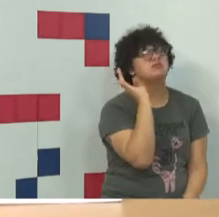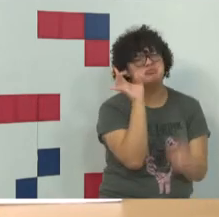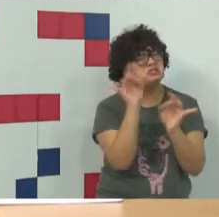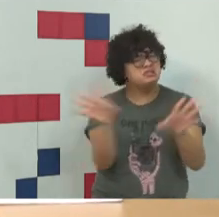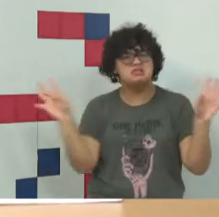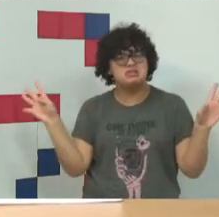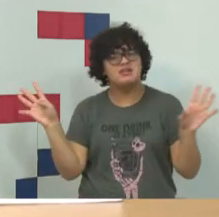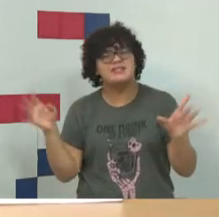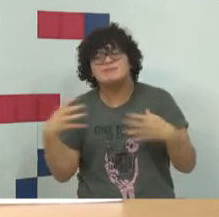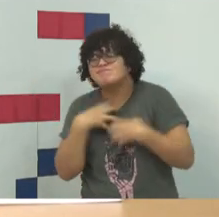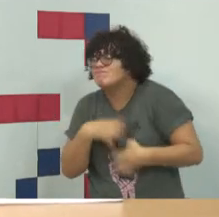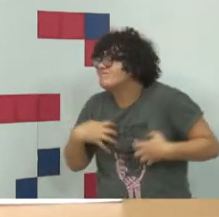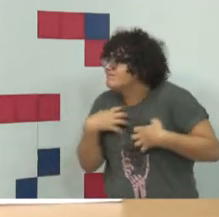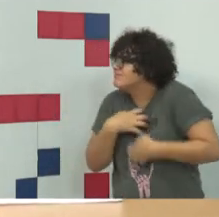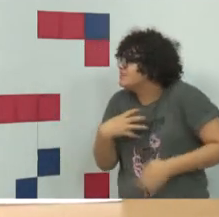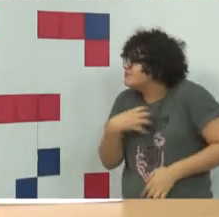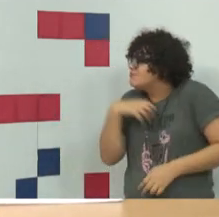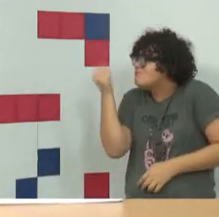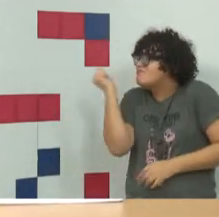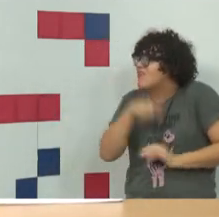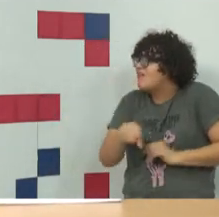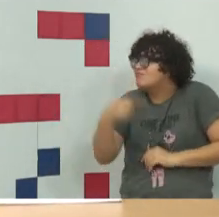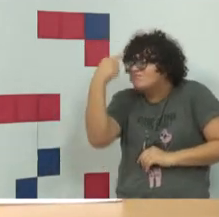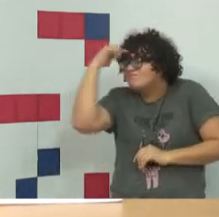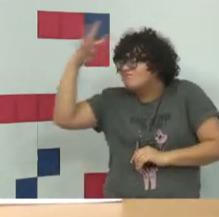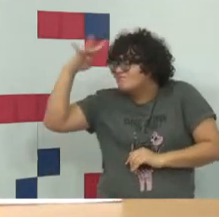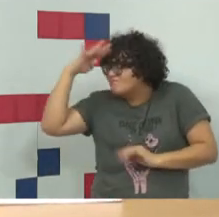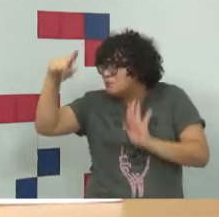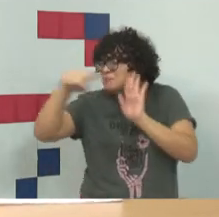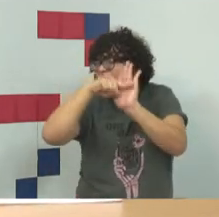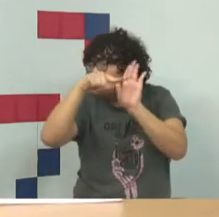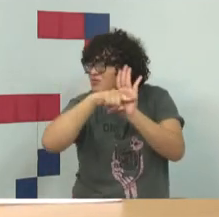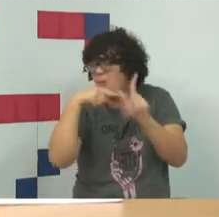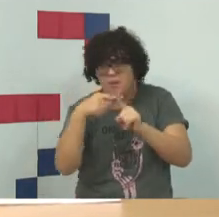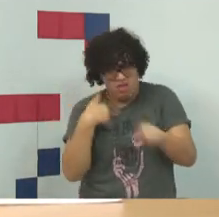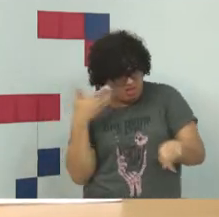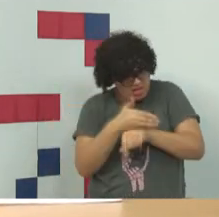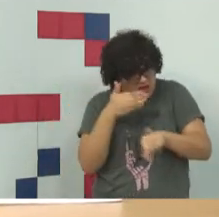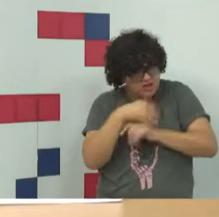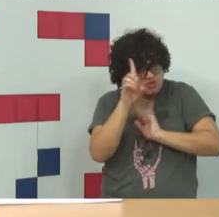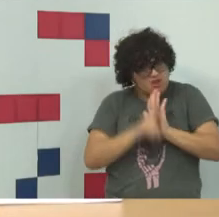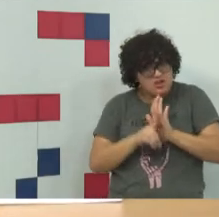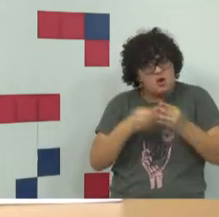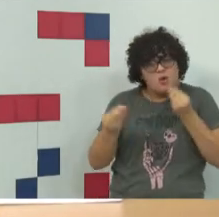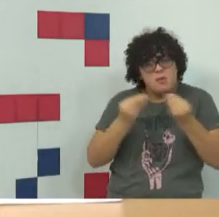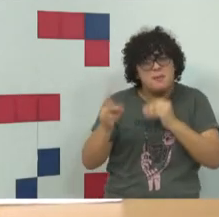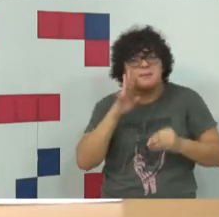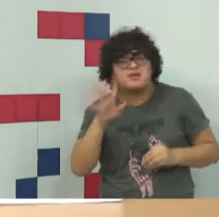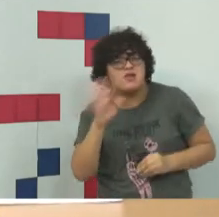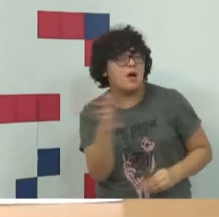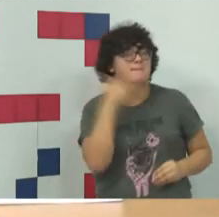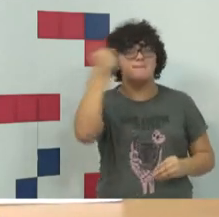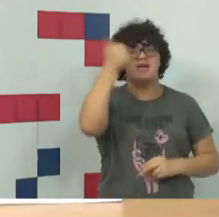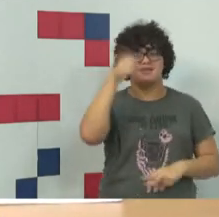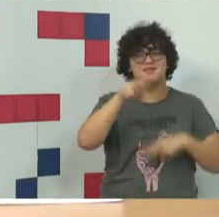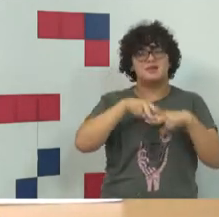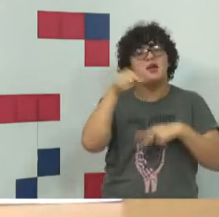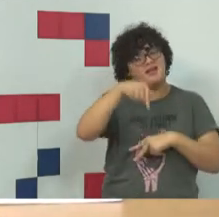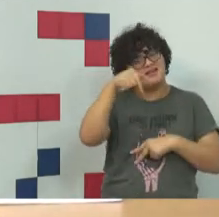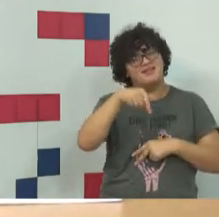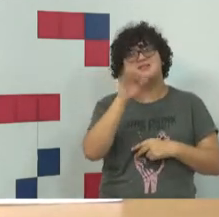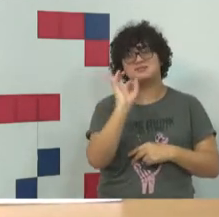isso me desestimulou muito, porque quando eu entrei no direito, eu não tive direito penal no primeiro, que é obviamente o melhor ramo do direito,